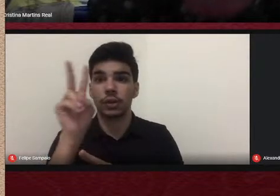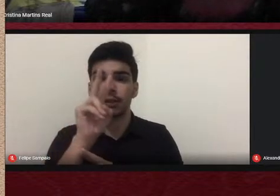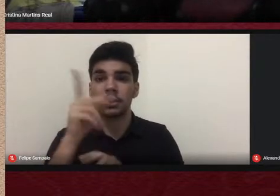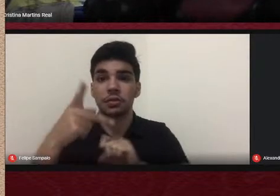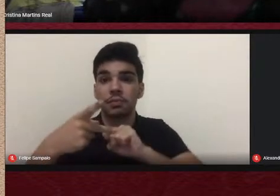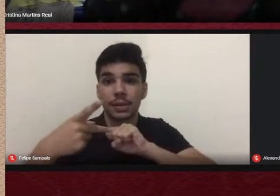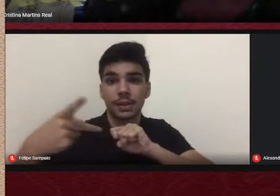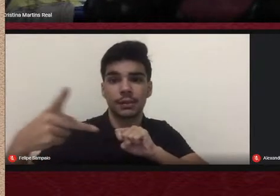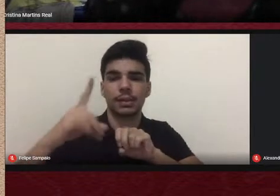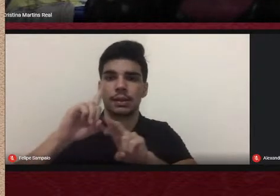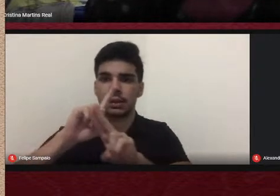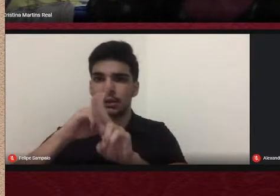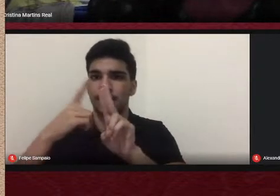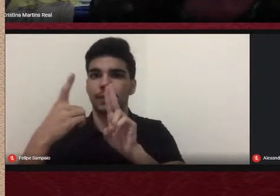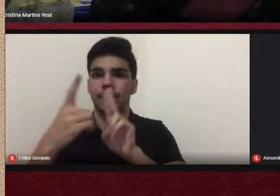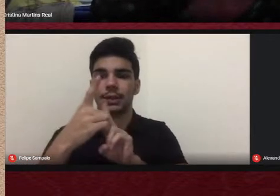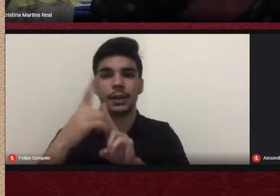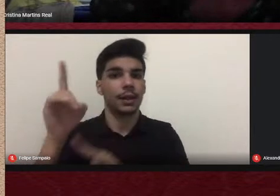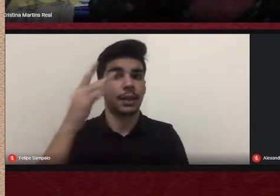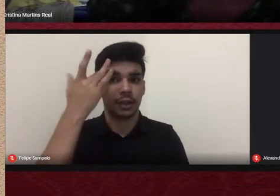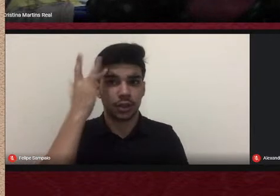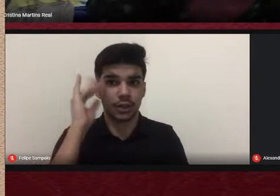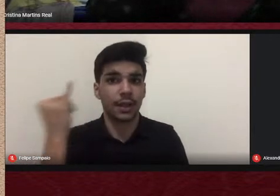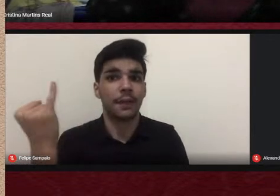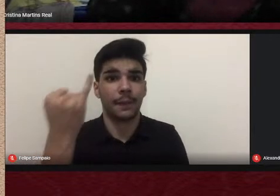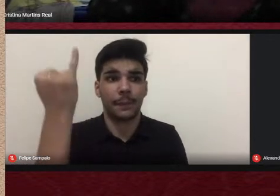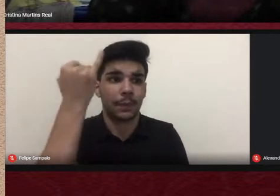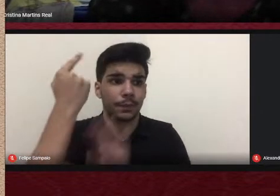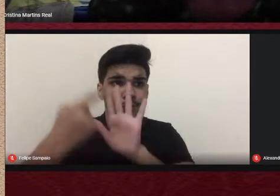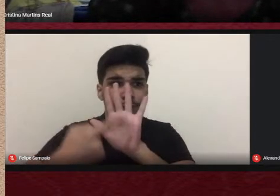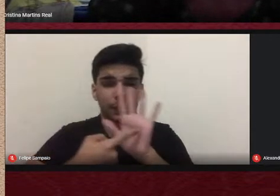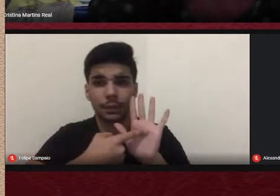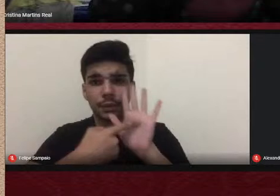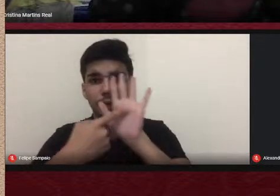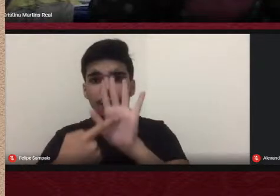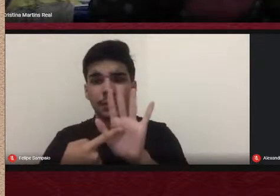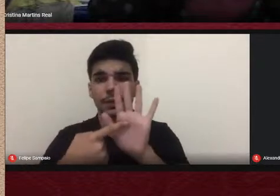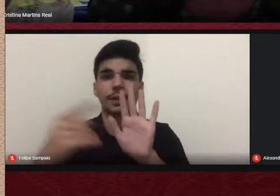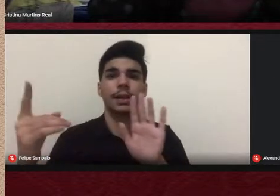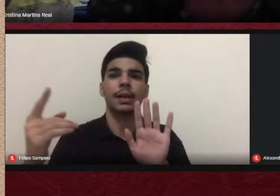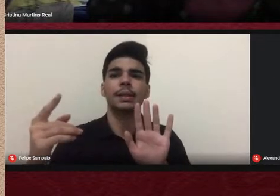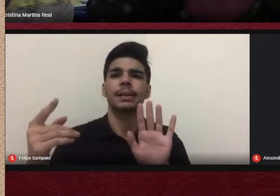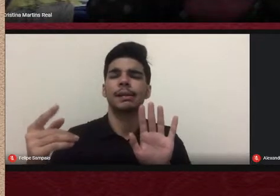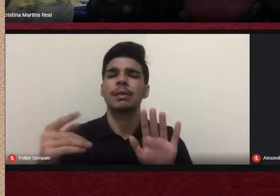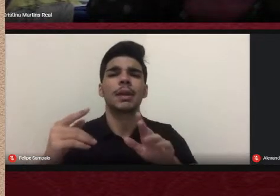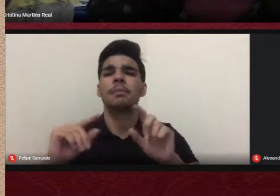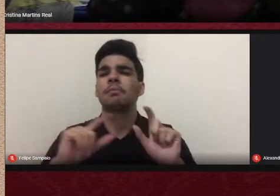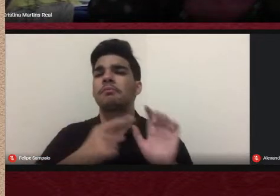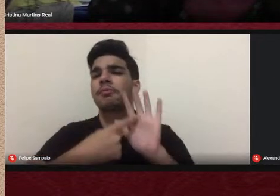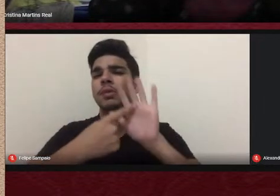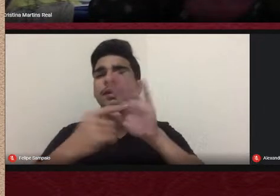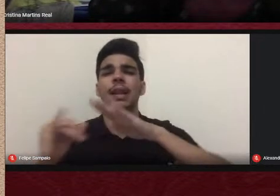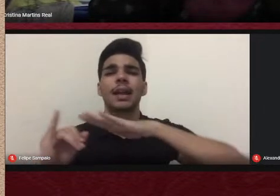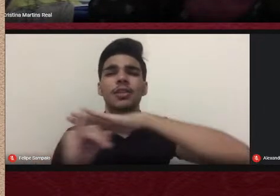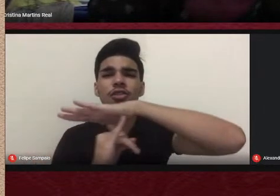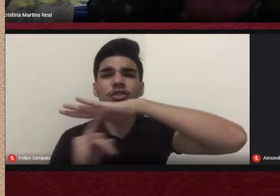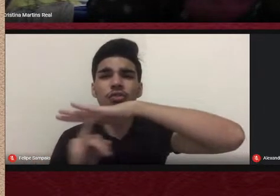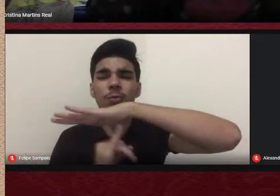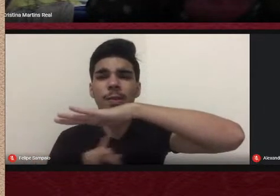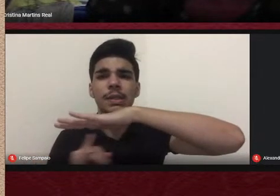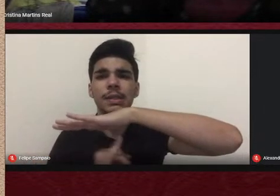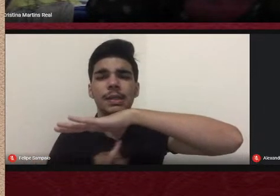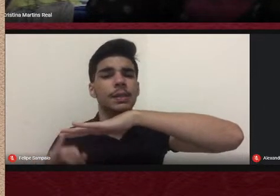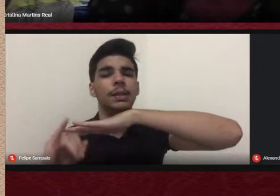O que a gente achava importante mostrar para uma instituição sobre a importância da pós-graduação, da